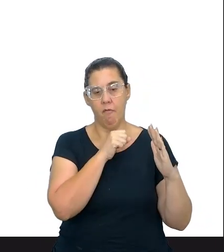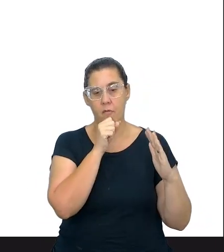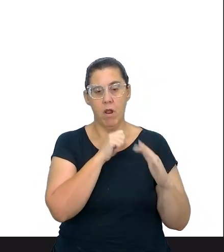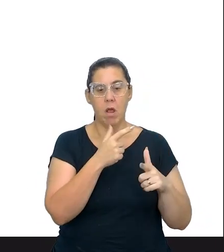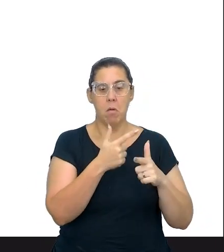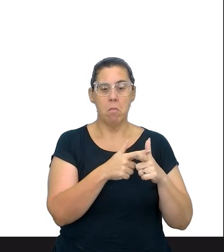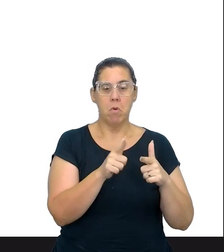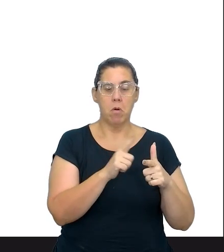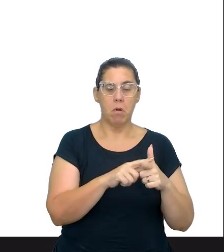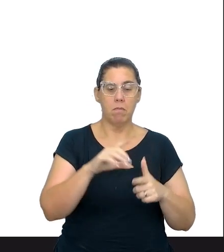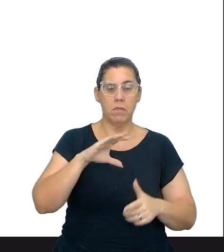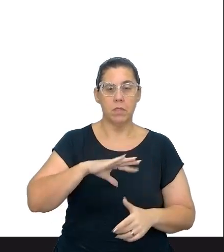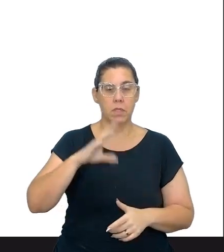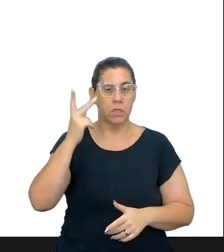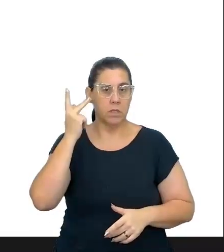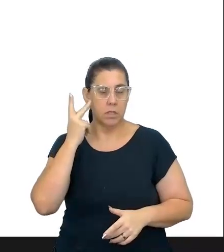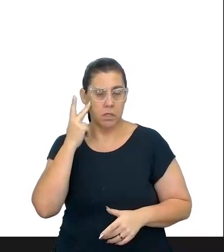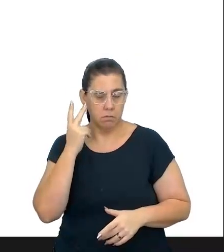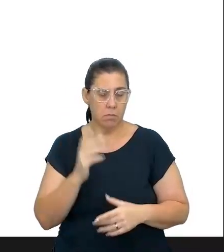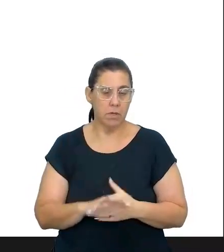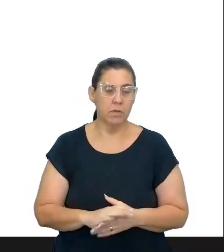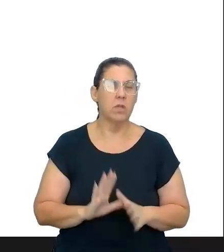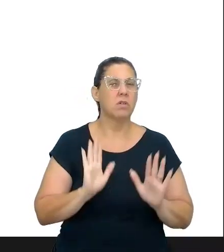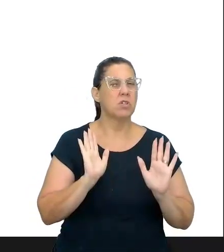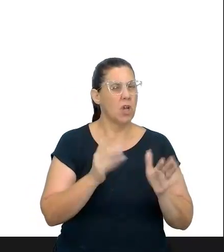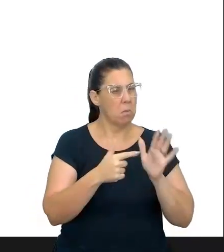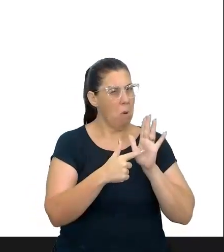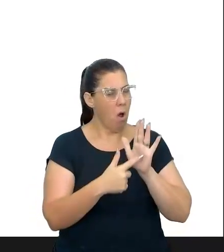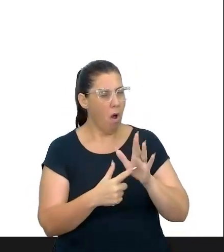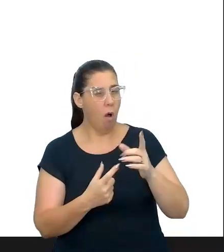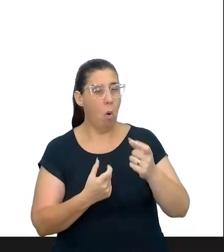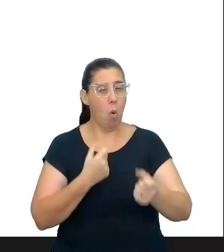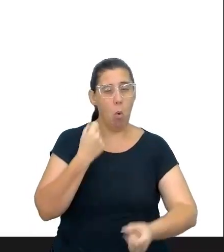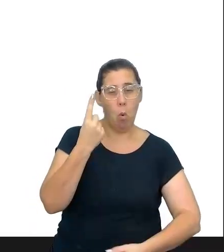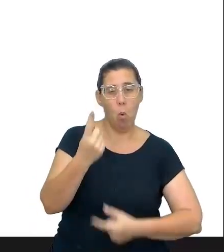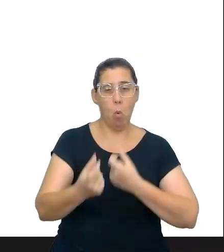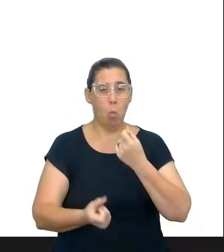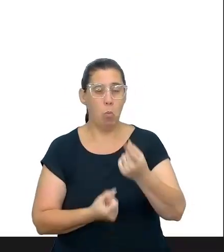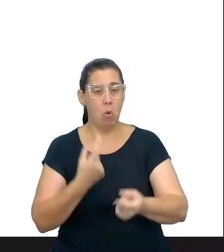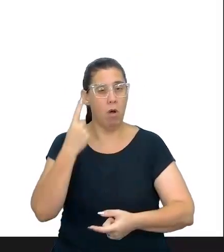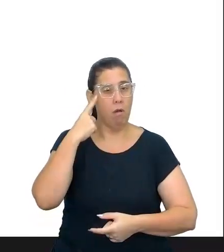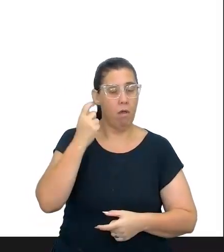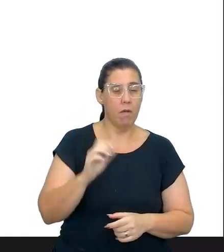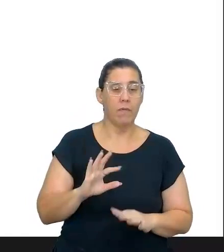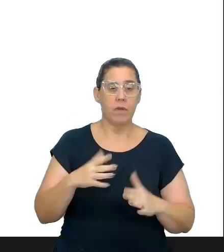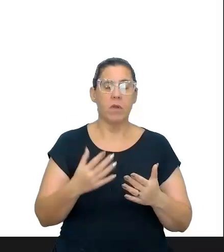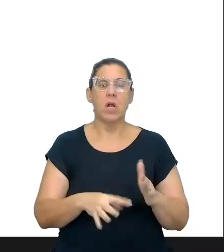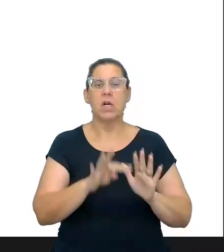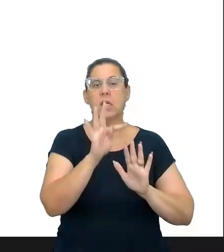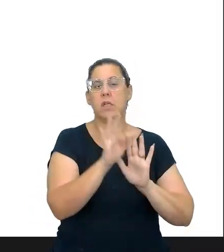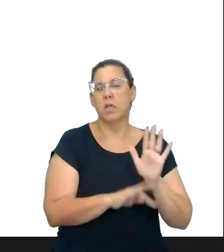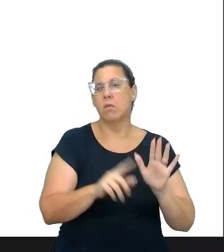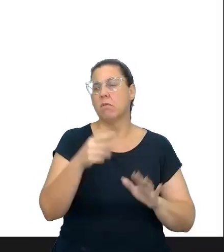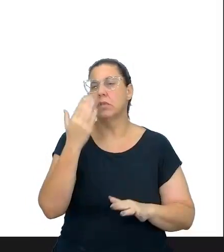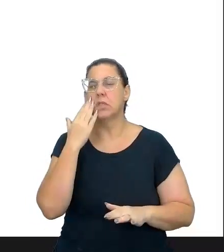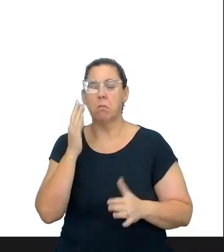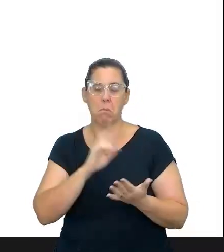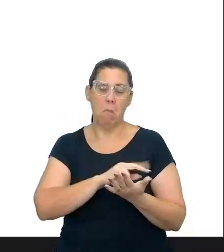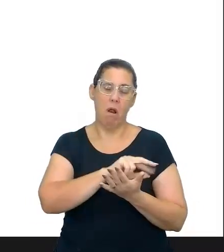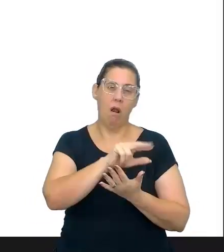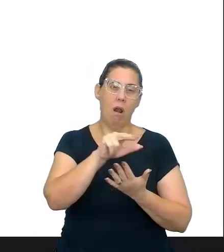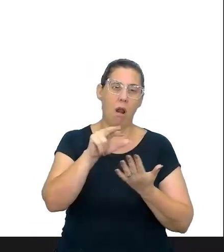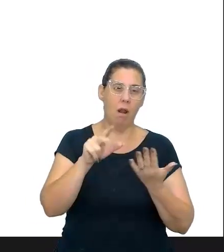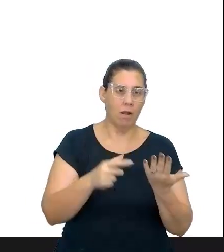problema da cidade de São Paulo. Então, aqui ele já dá algumas ideias. Então, ele coloca assim, dentro de cada tema, você teve acesso a diferentes